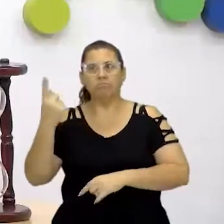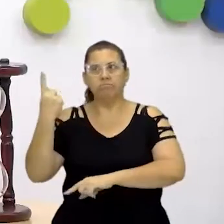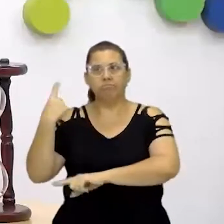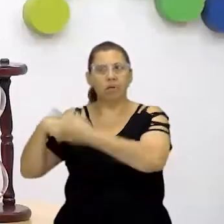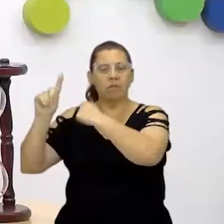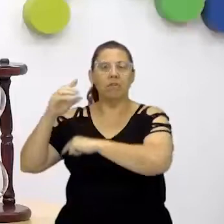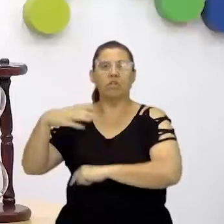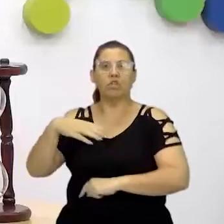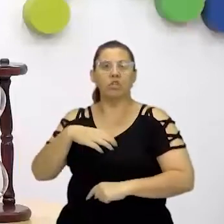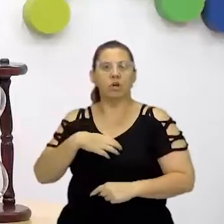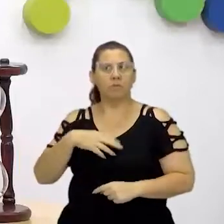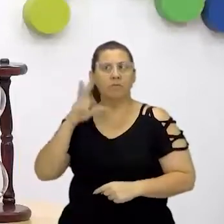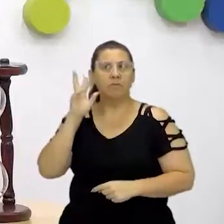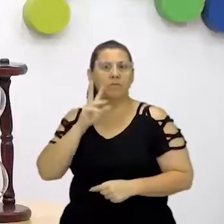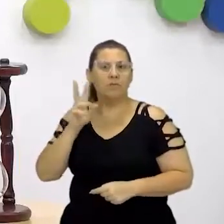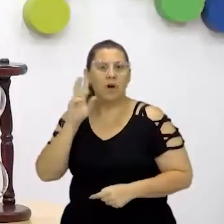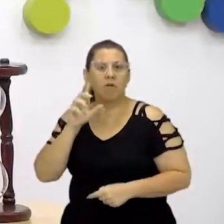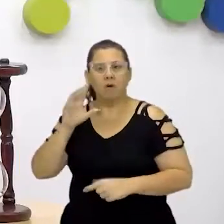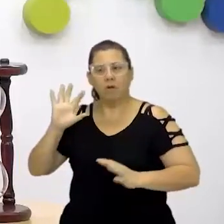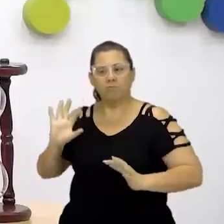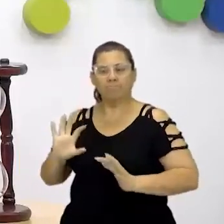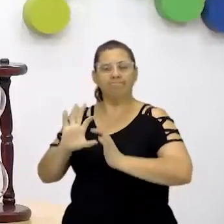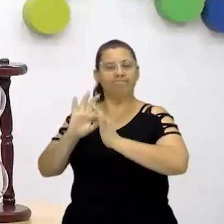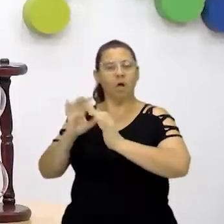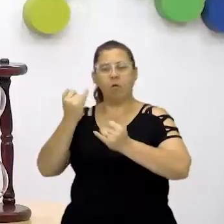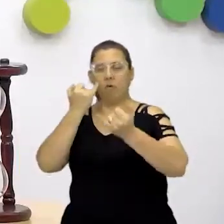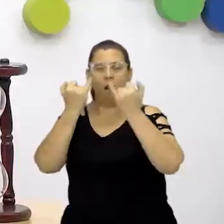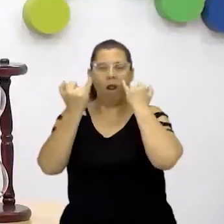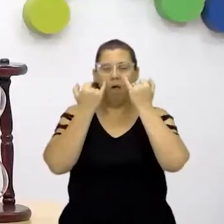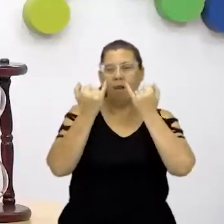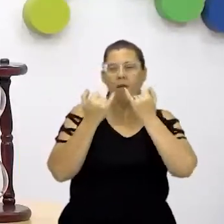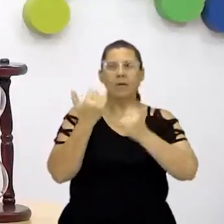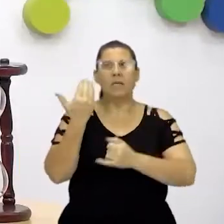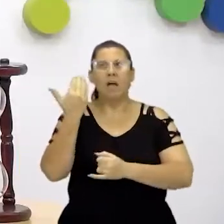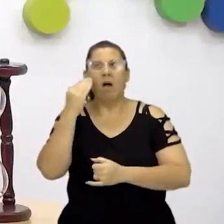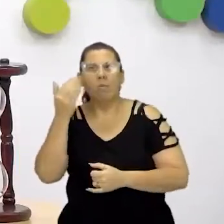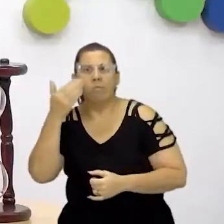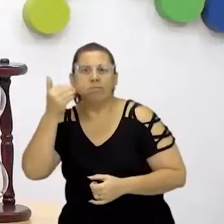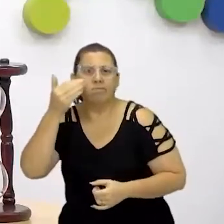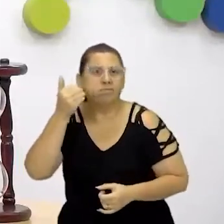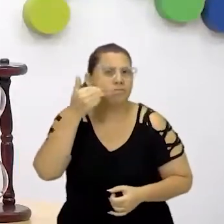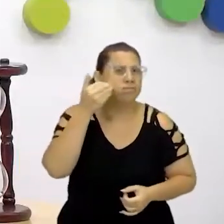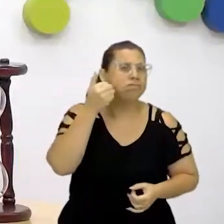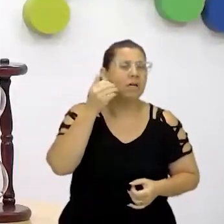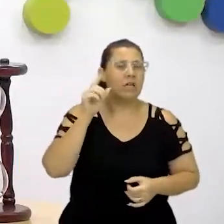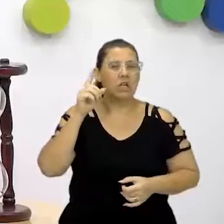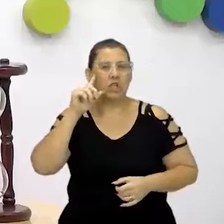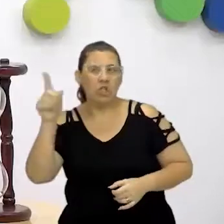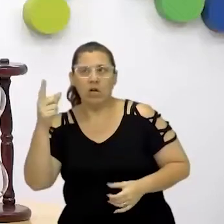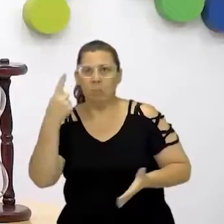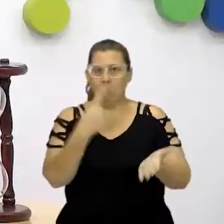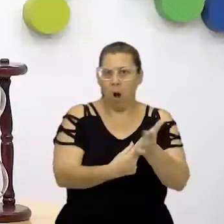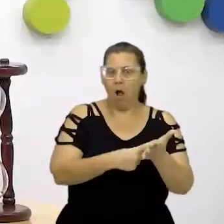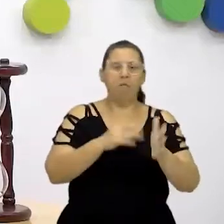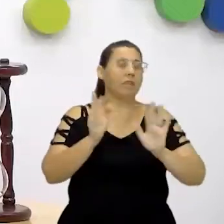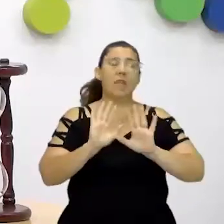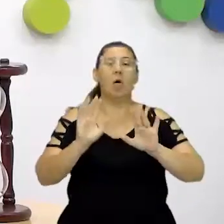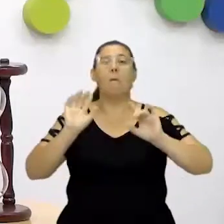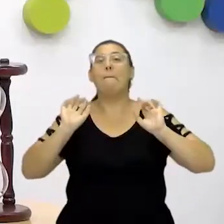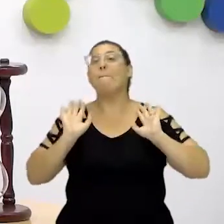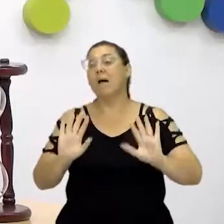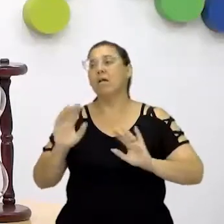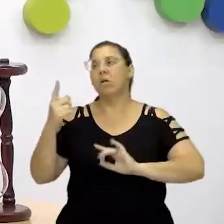consciência histórica, vocês conseguem ligar algumas informações, mesmo que você não saiba as datas de tudo. A gente não decora mais datas, a gente